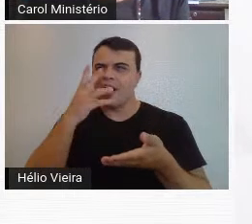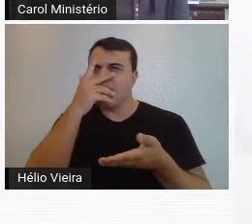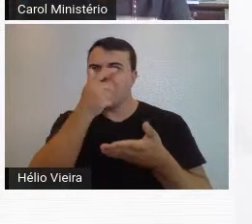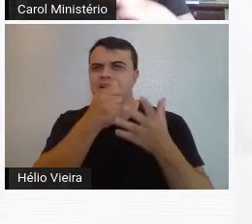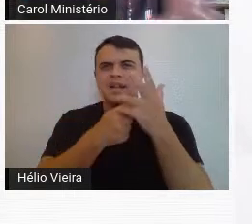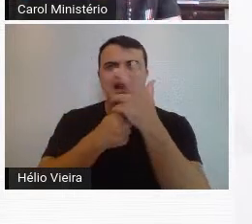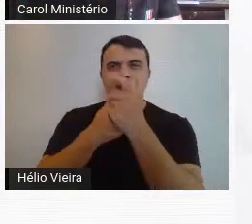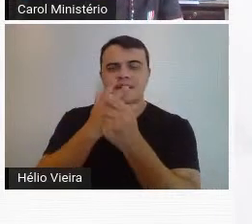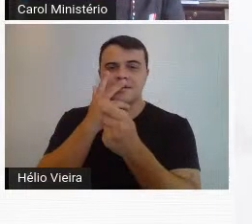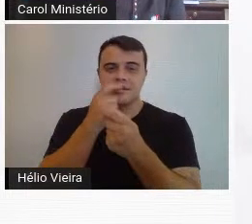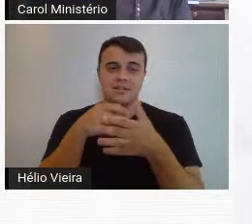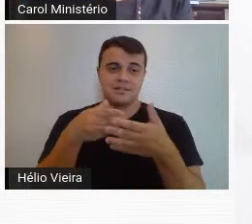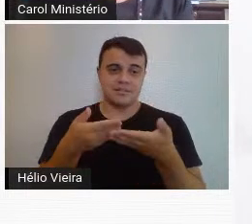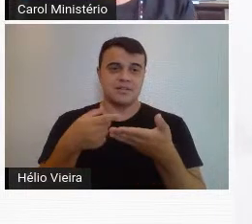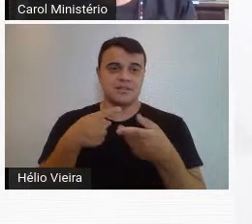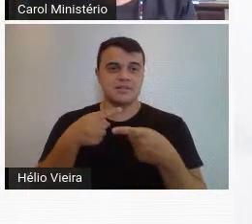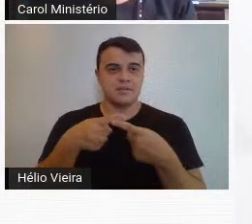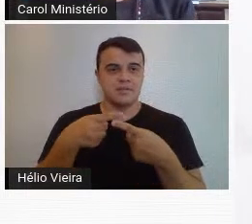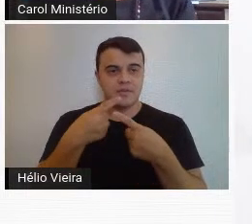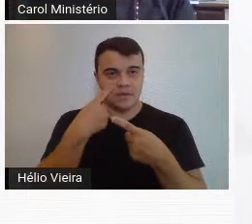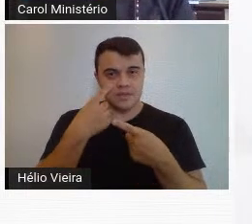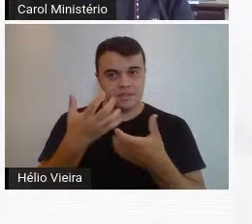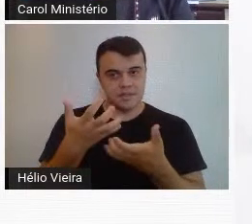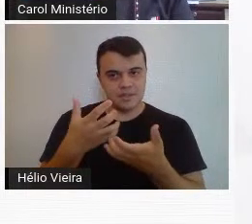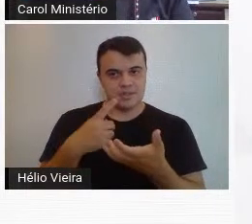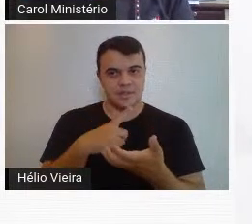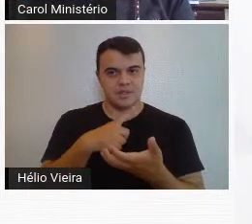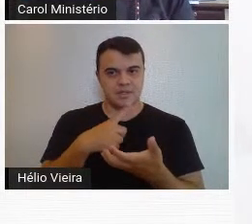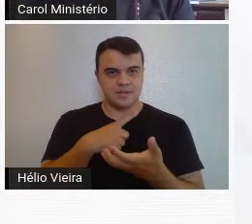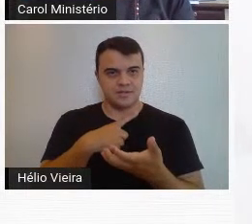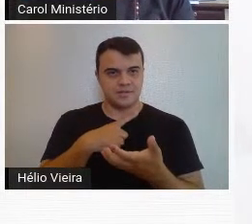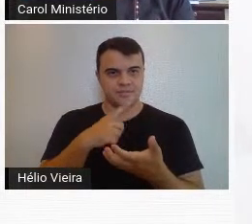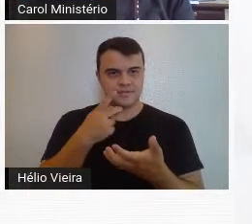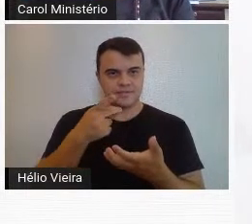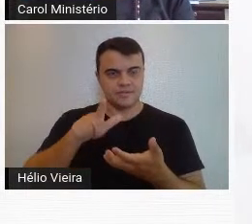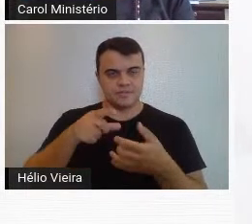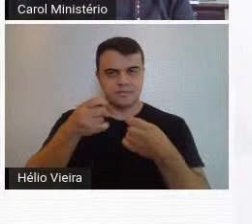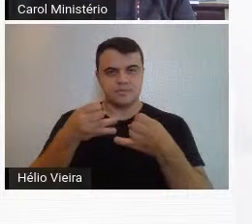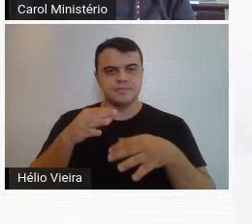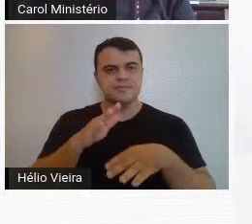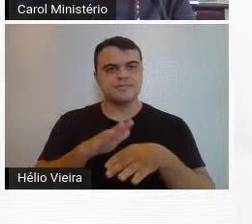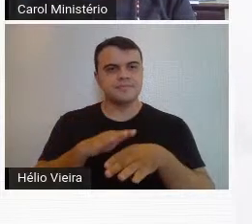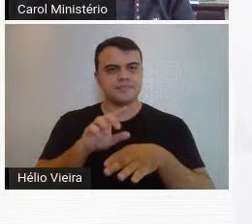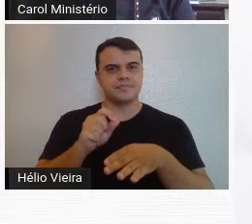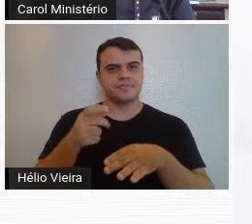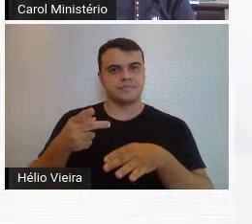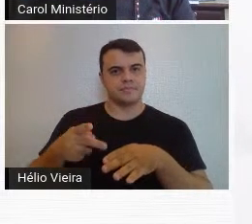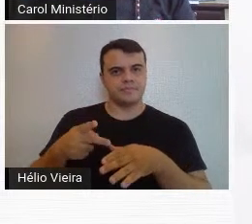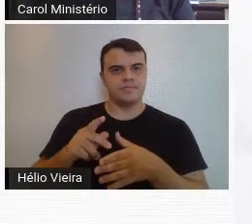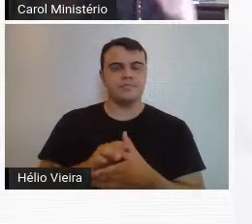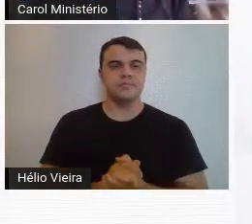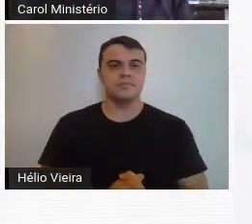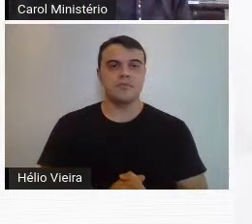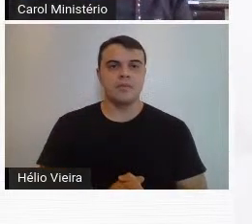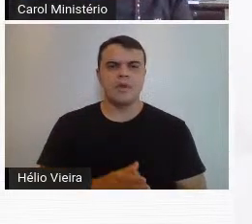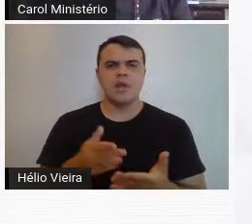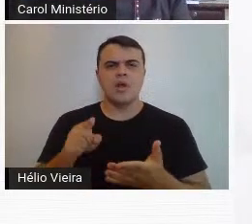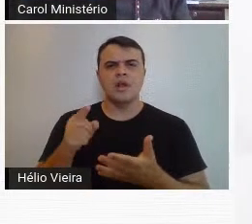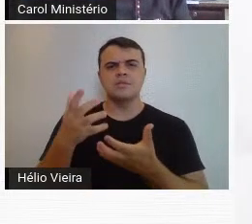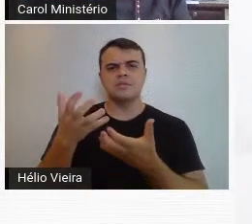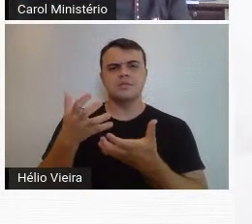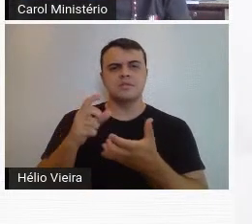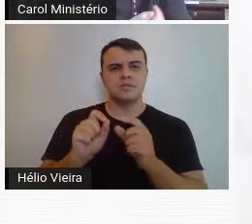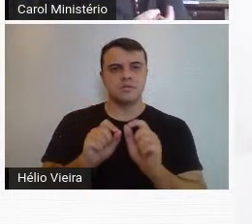obras lindas, enfim, depois se a gente quiser, depois se alguém quiser, a gente pode falar mais sobre essa cobertura da imprensa, e o que eles queriam